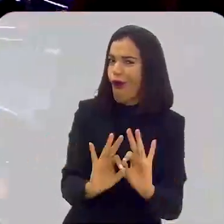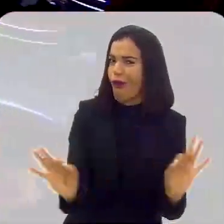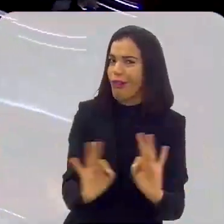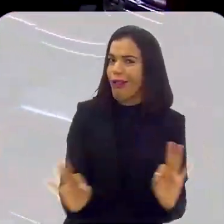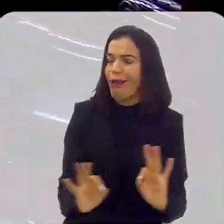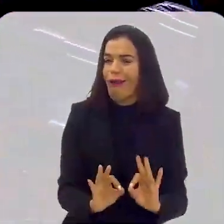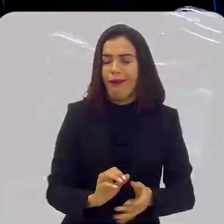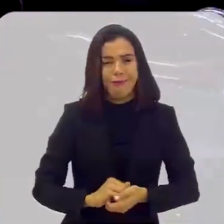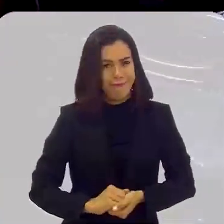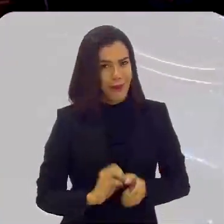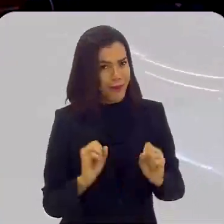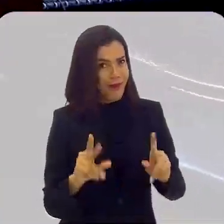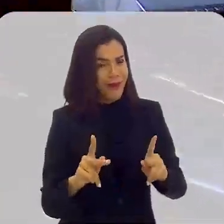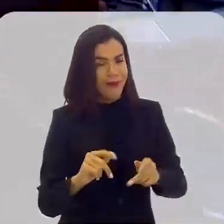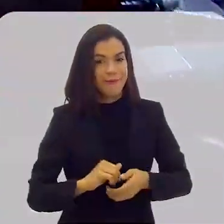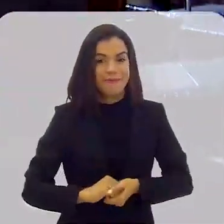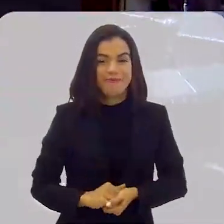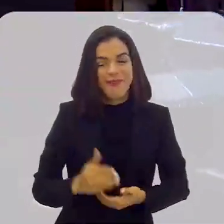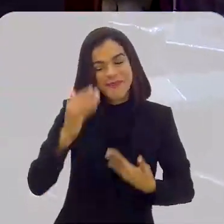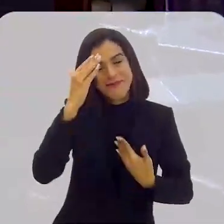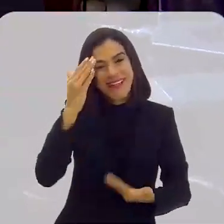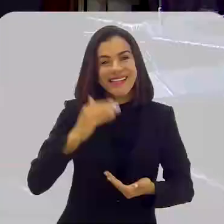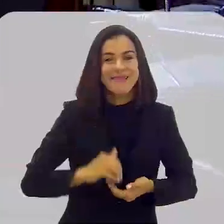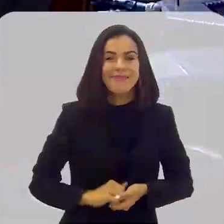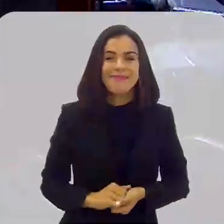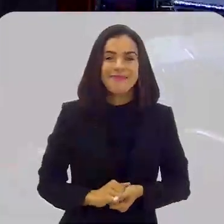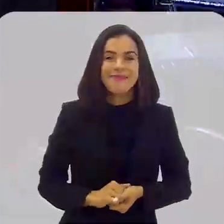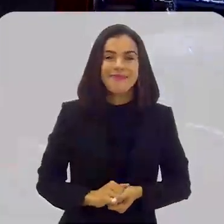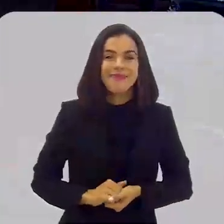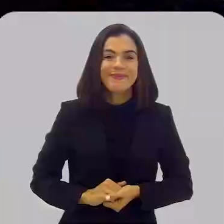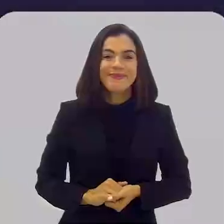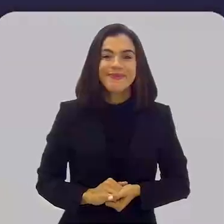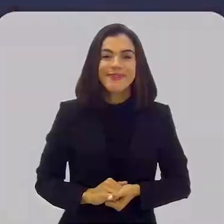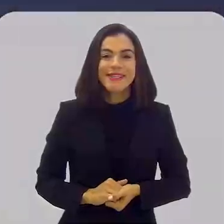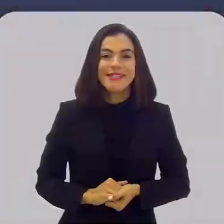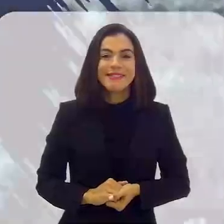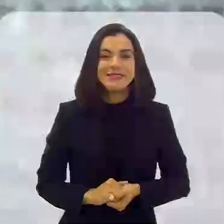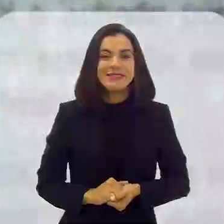Não vou contar o nome do santo. Ok? Obrigado.